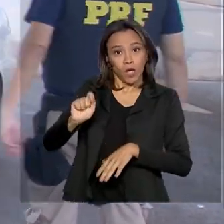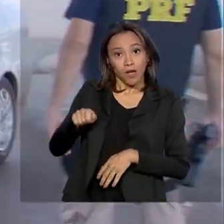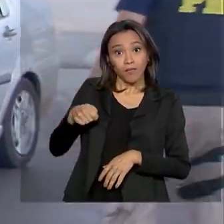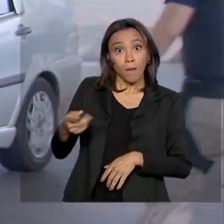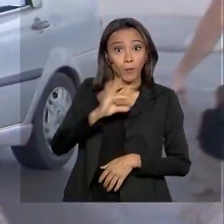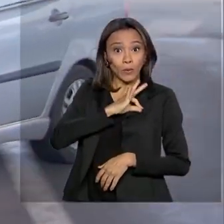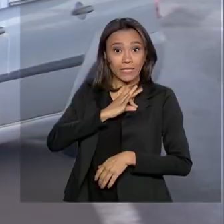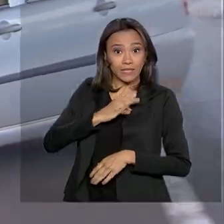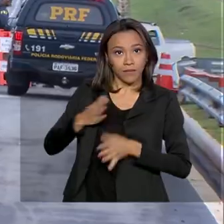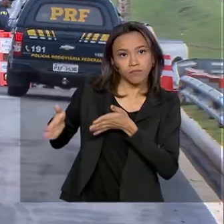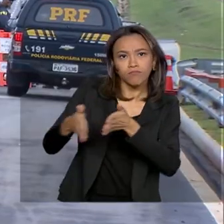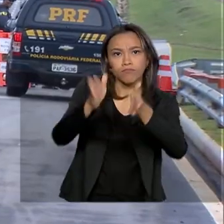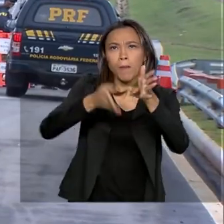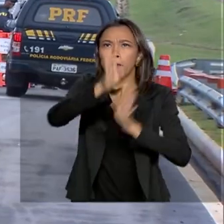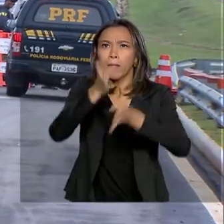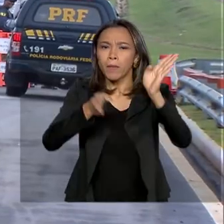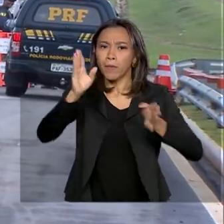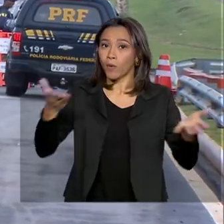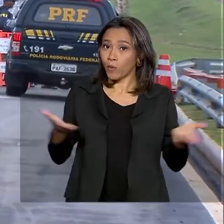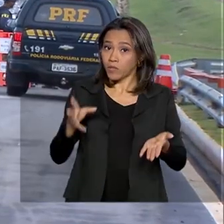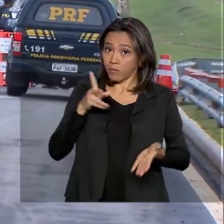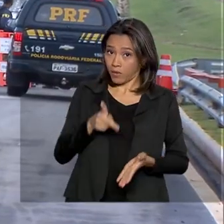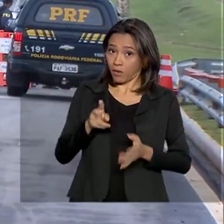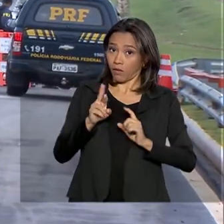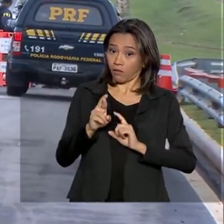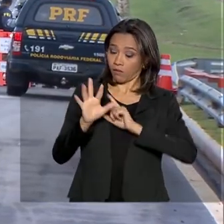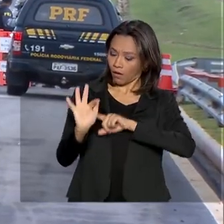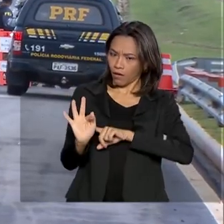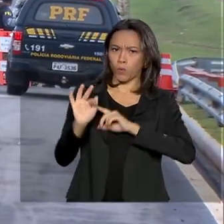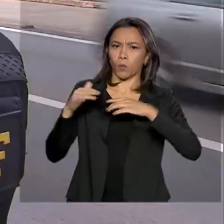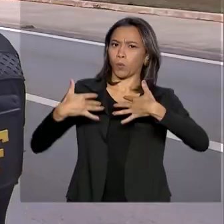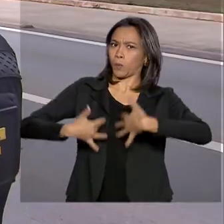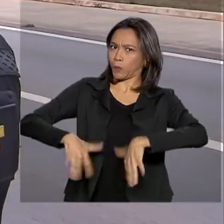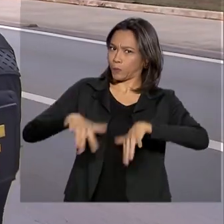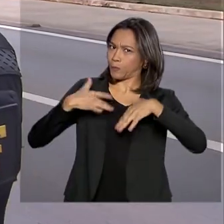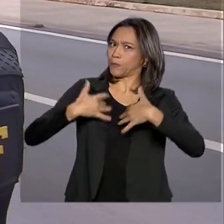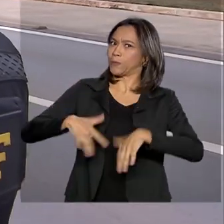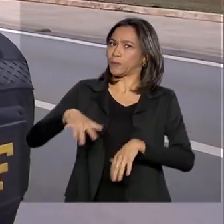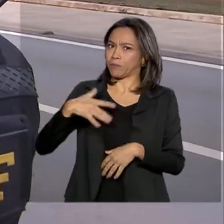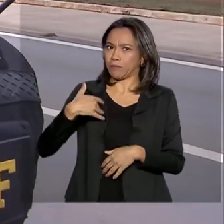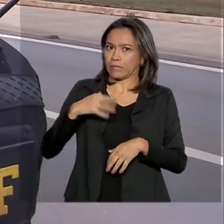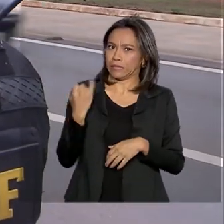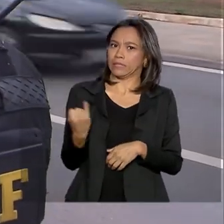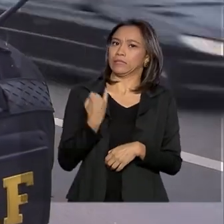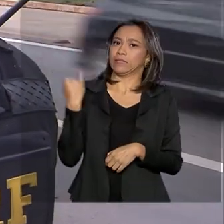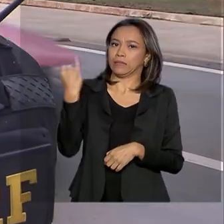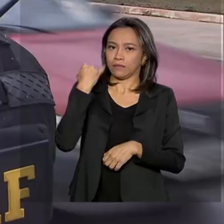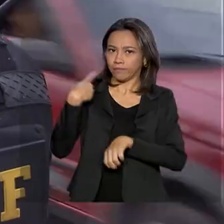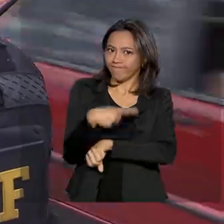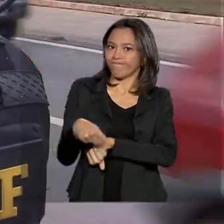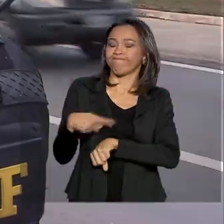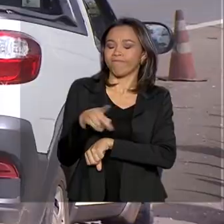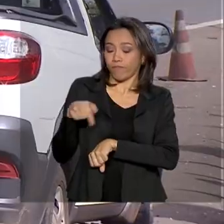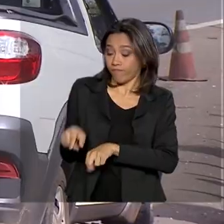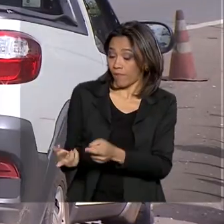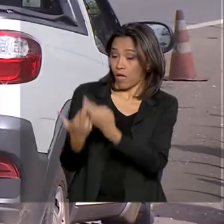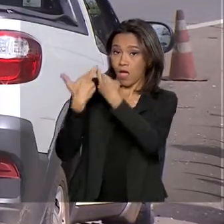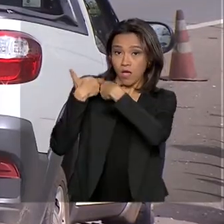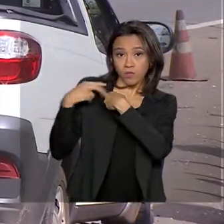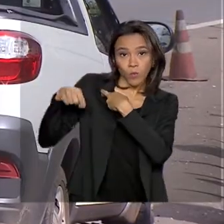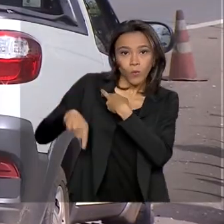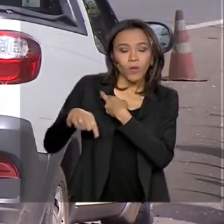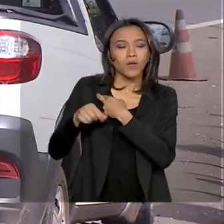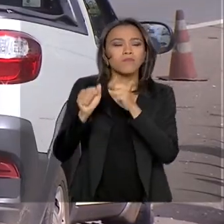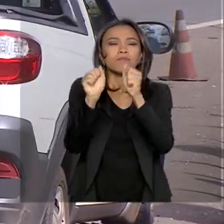Estradas. Hoje, a Polícia Rodoviária Federal é uma das instituições policiais mais importantes do país, responsável pela